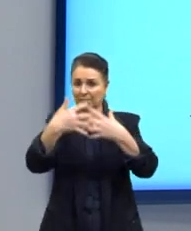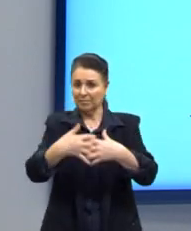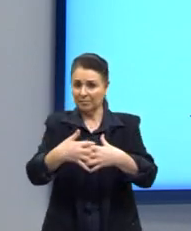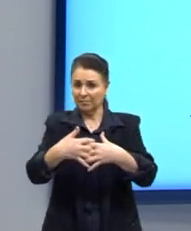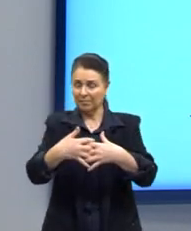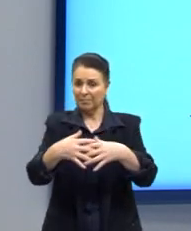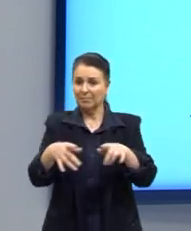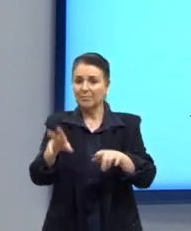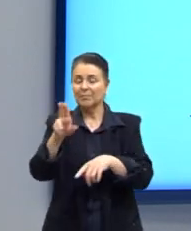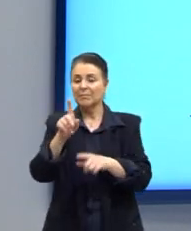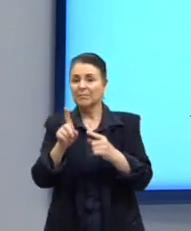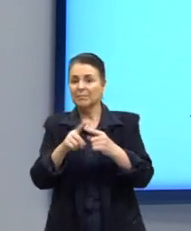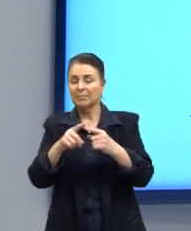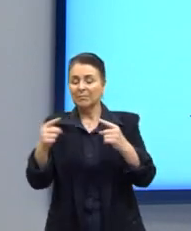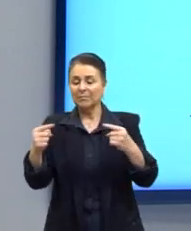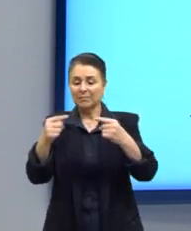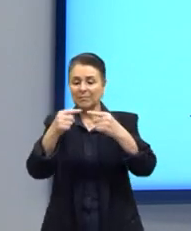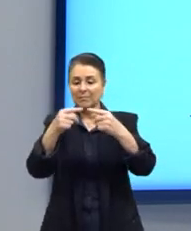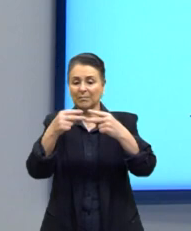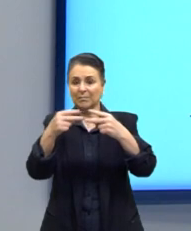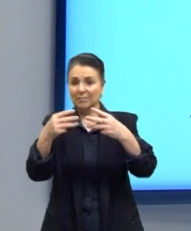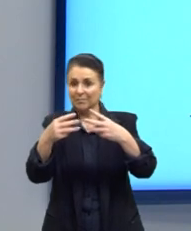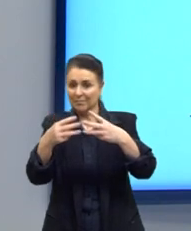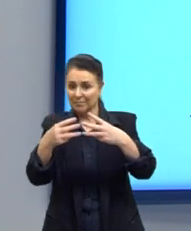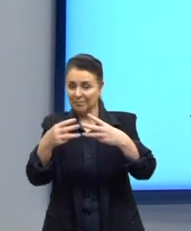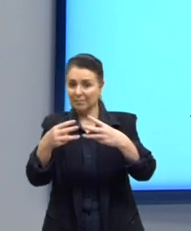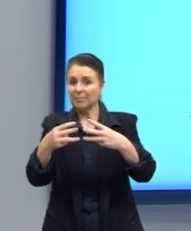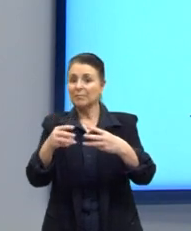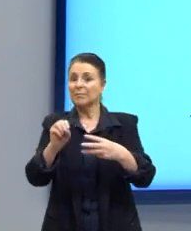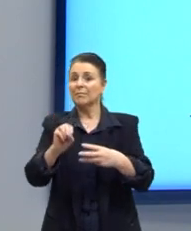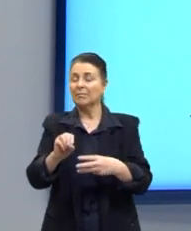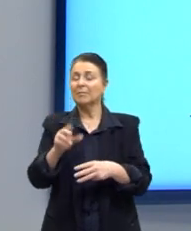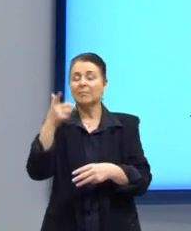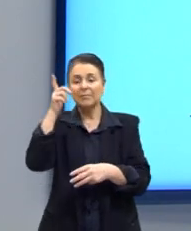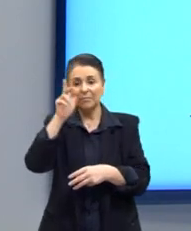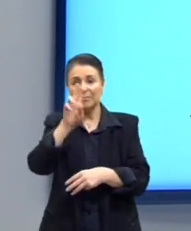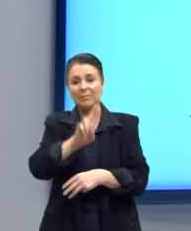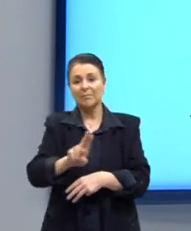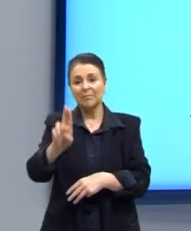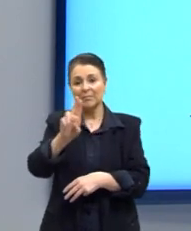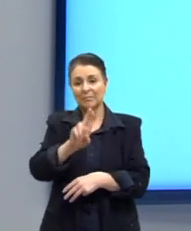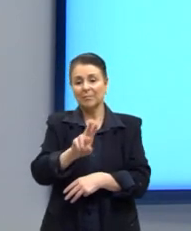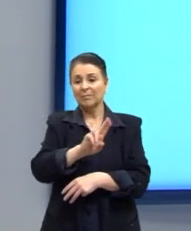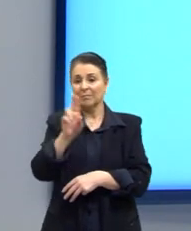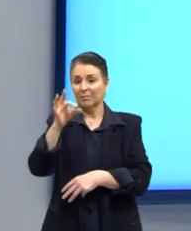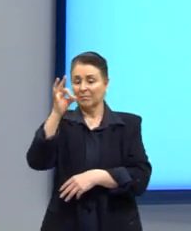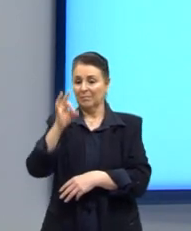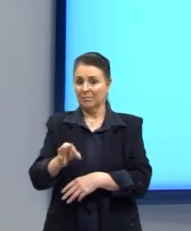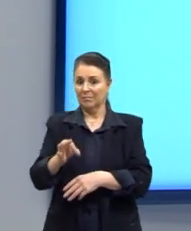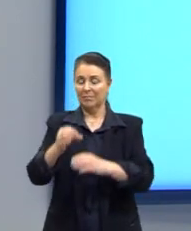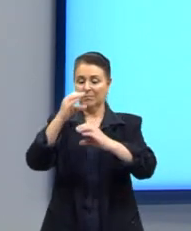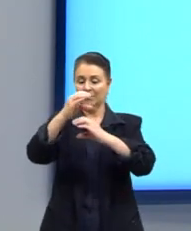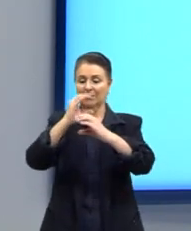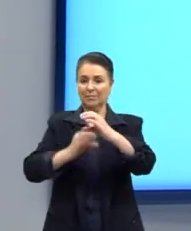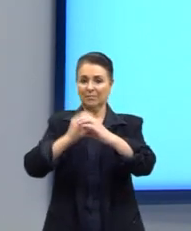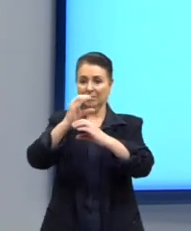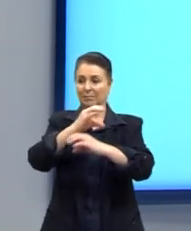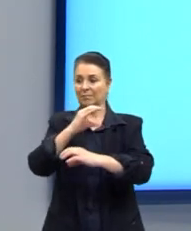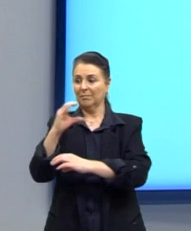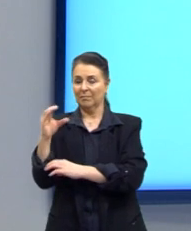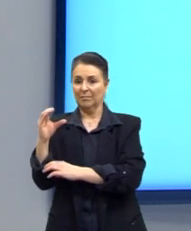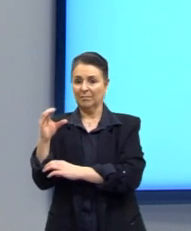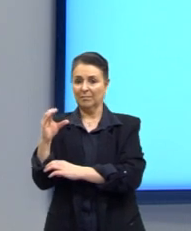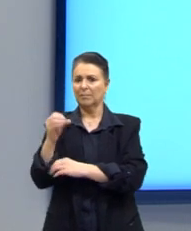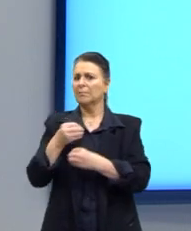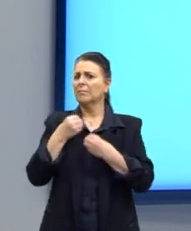identificar o tipo de ligação, e aí a gente consegue dar nome à nossa cadeia carbônica. E como isso é cobrado, o neném?